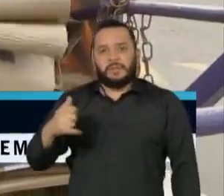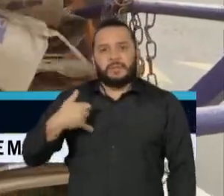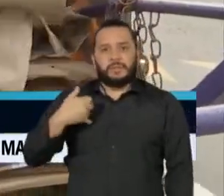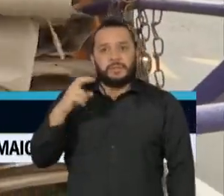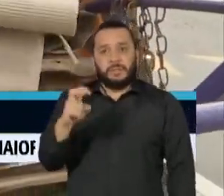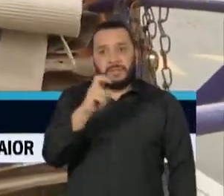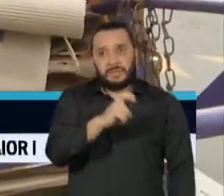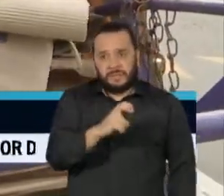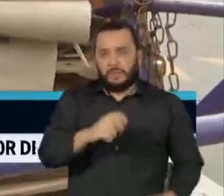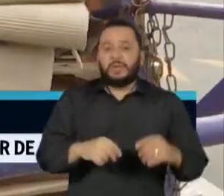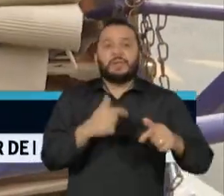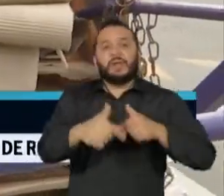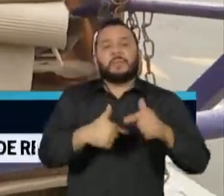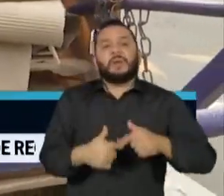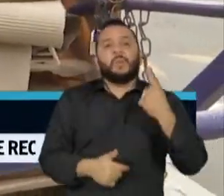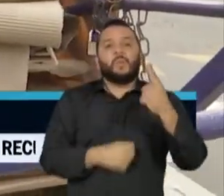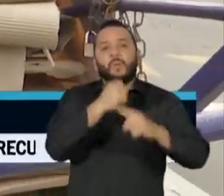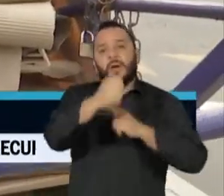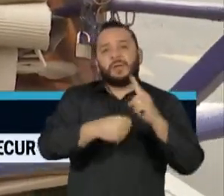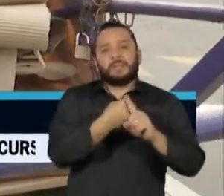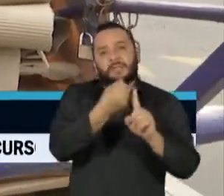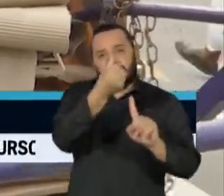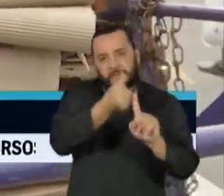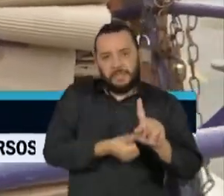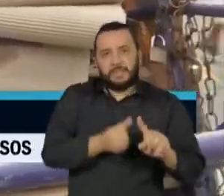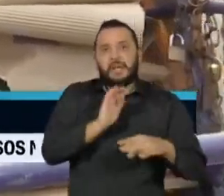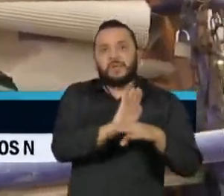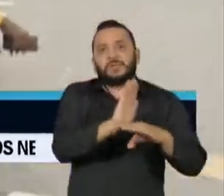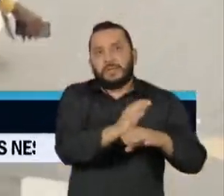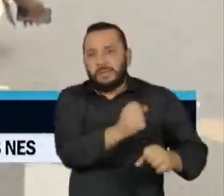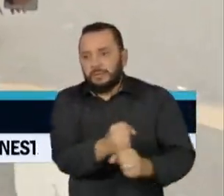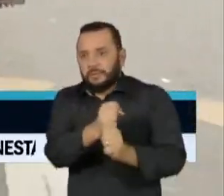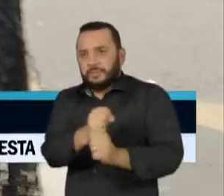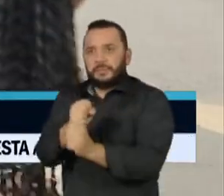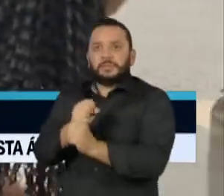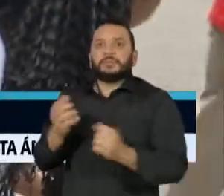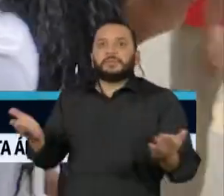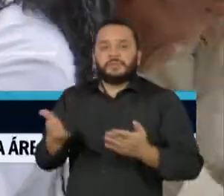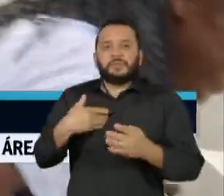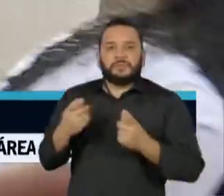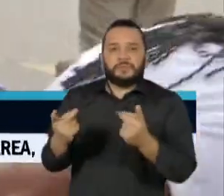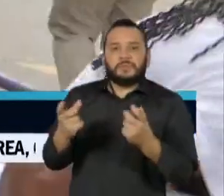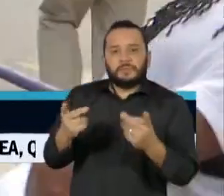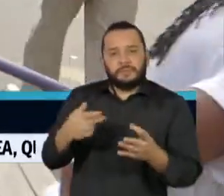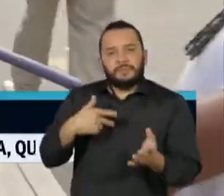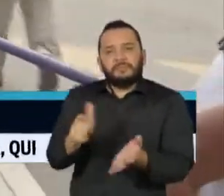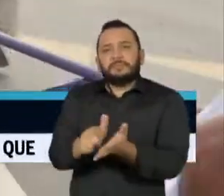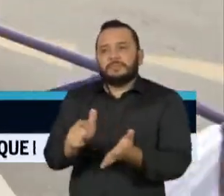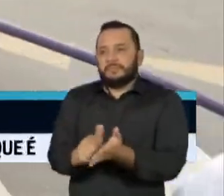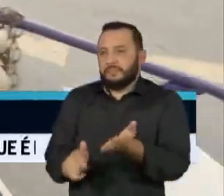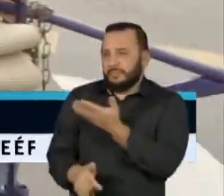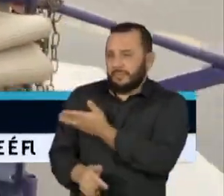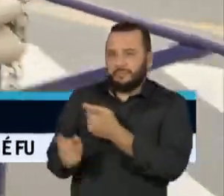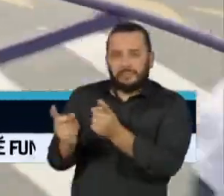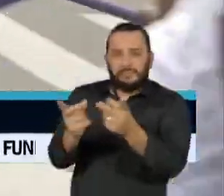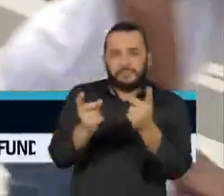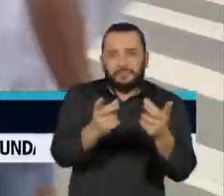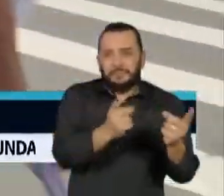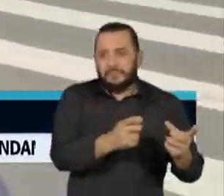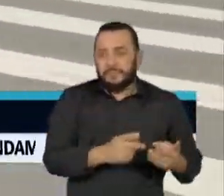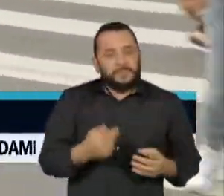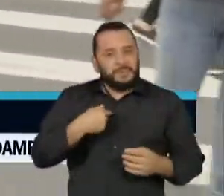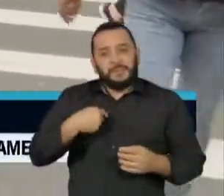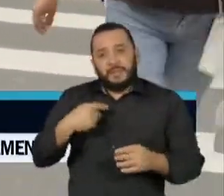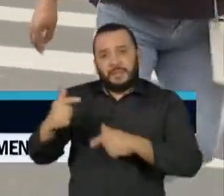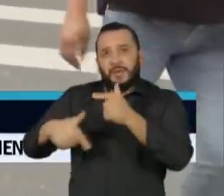assinada por um ano e seis meses como auxiliar de limpeza. Hoje vive da venda de papelão e já faz tempo que desistiu